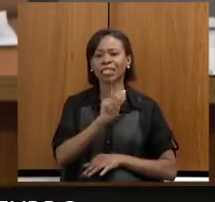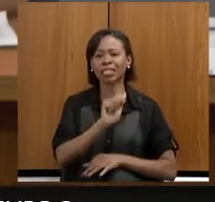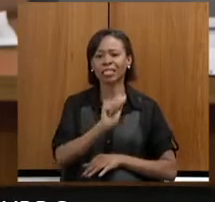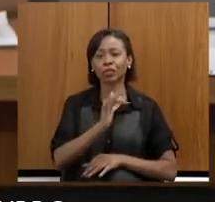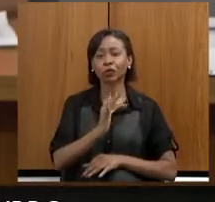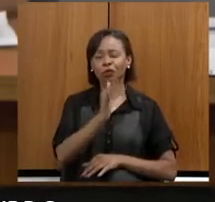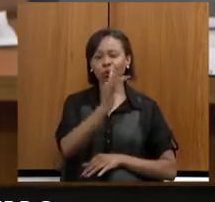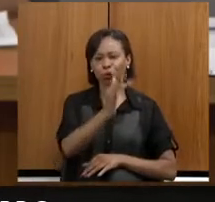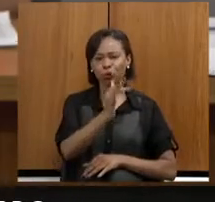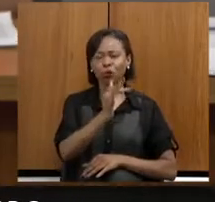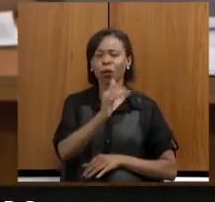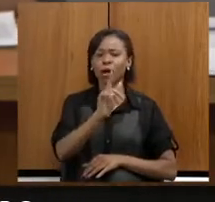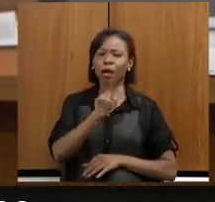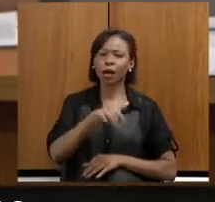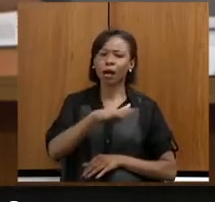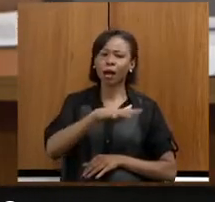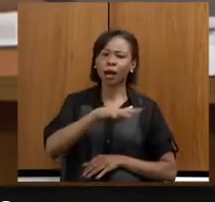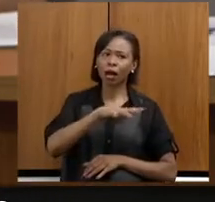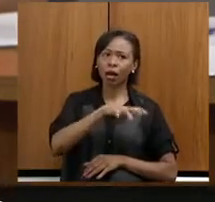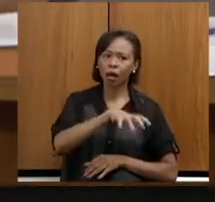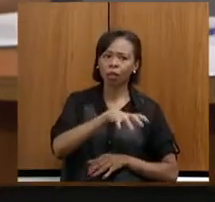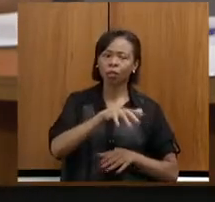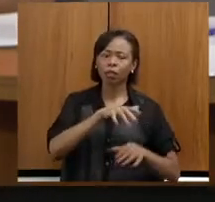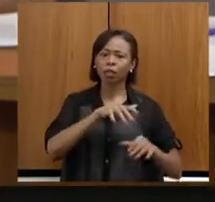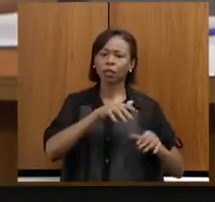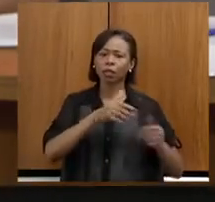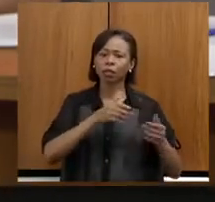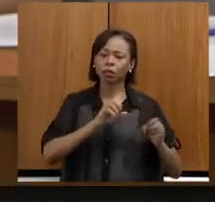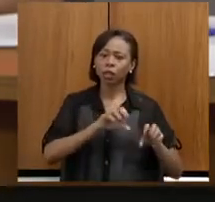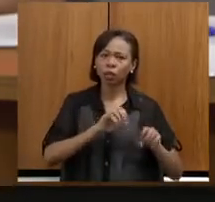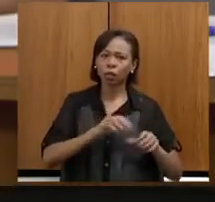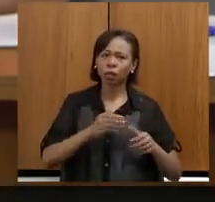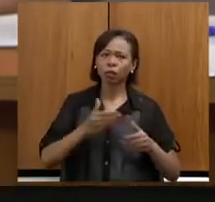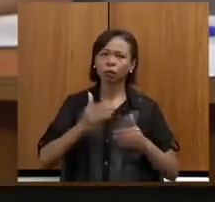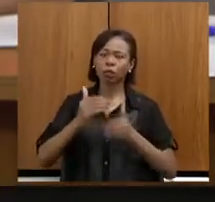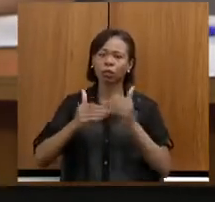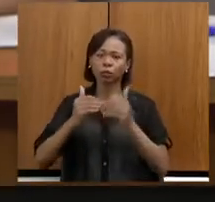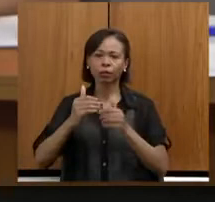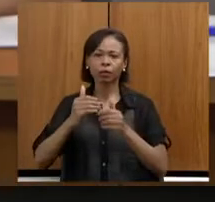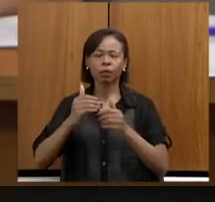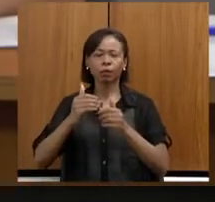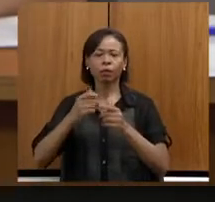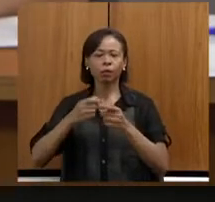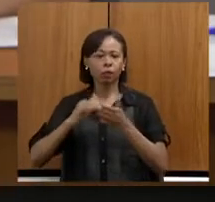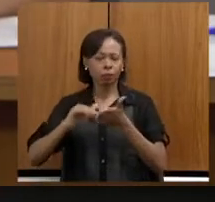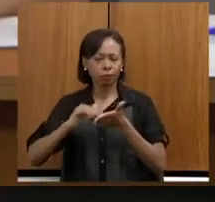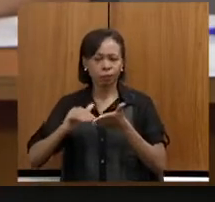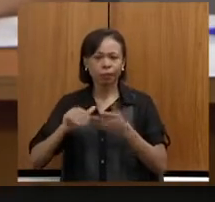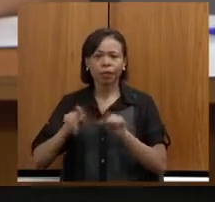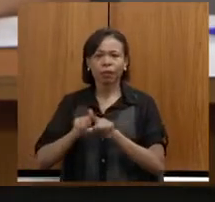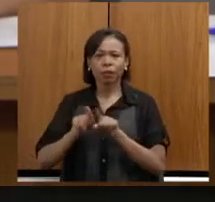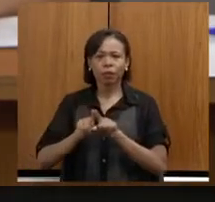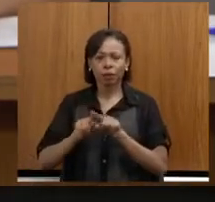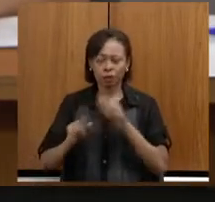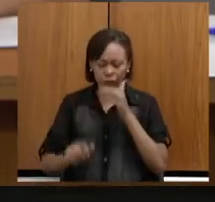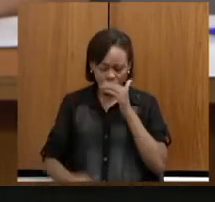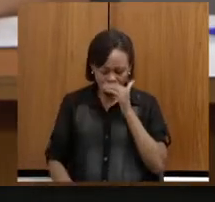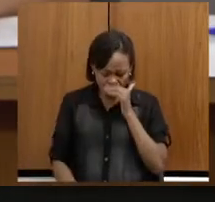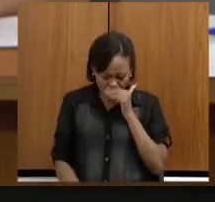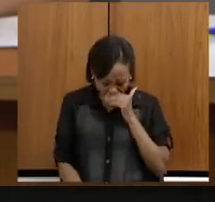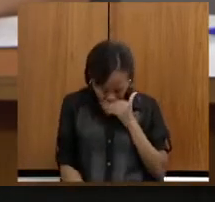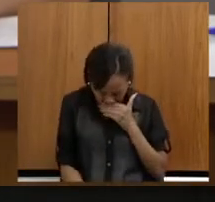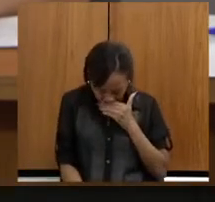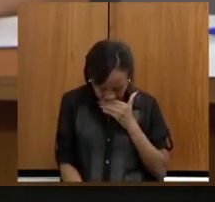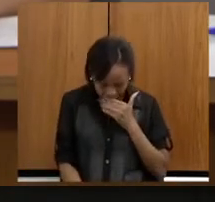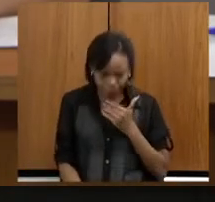Secretaria de Desenvolvimento e uma parte da sede também. Com 75 mil vagas, é isso ou